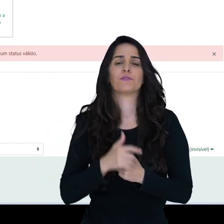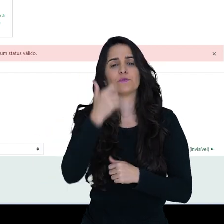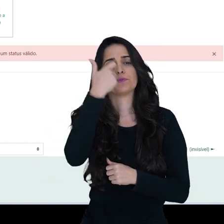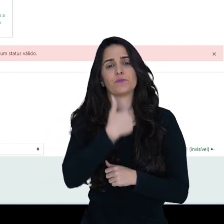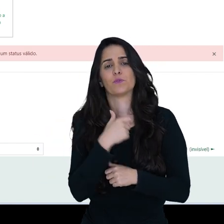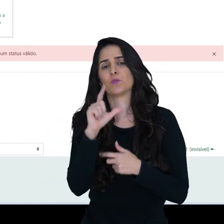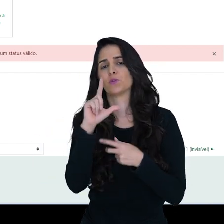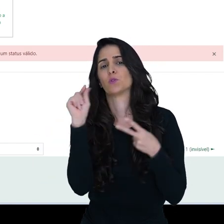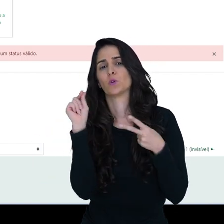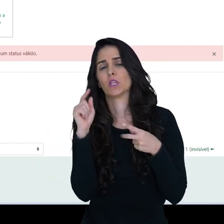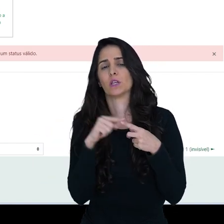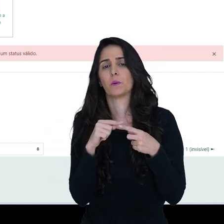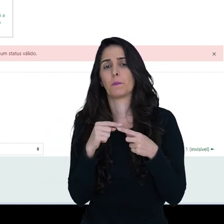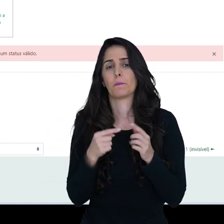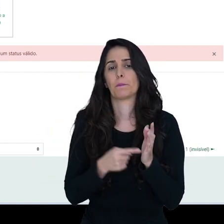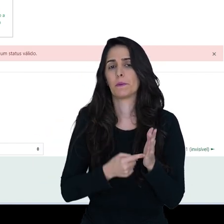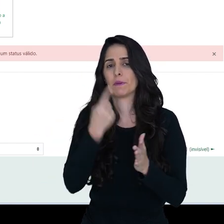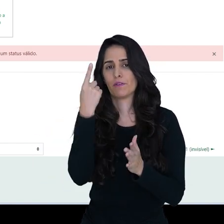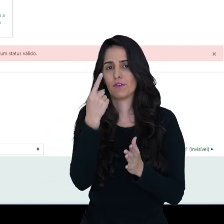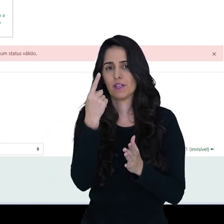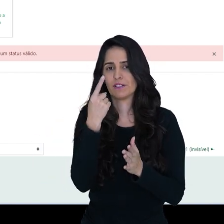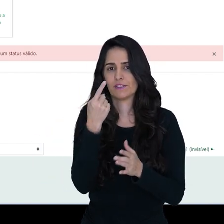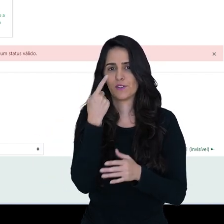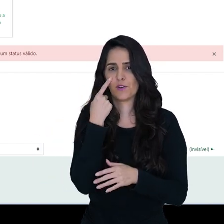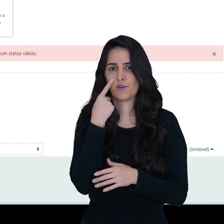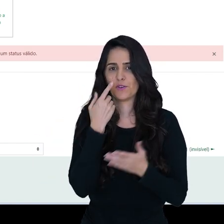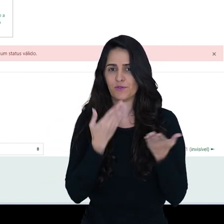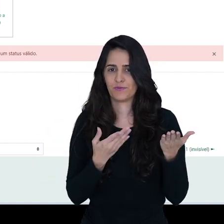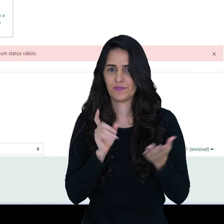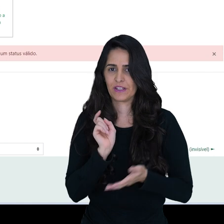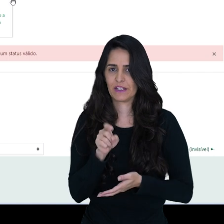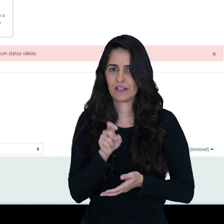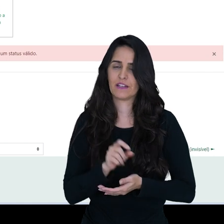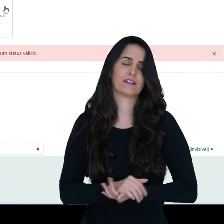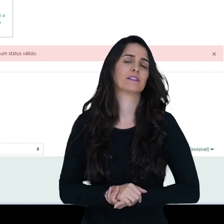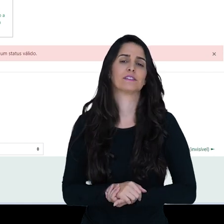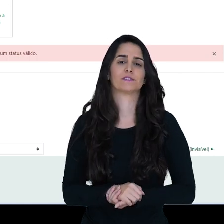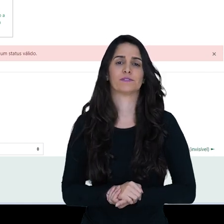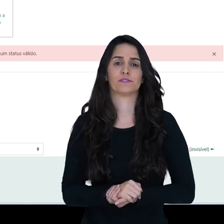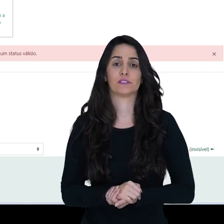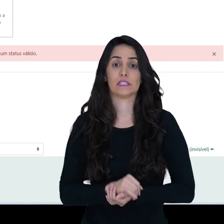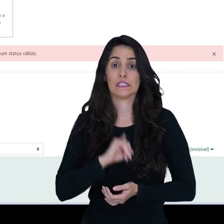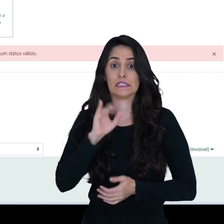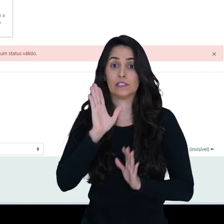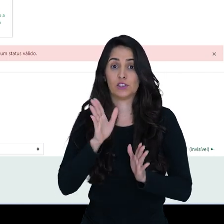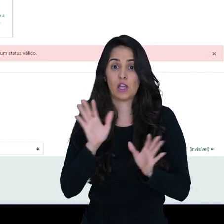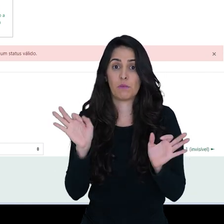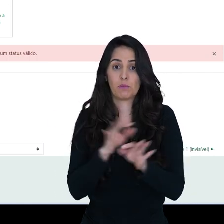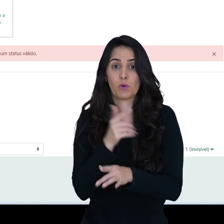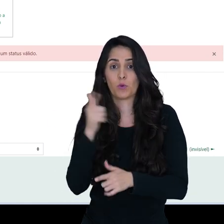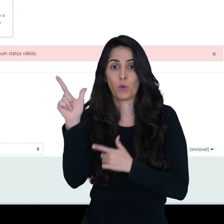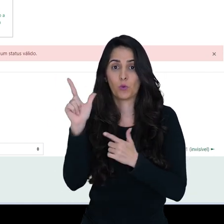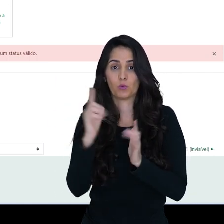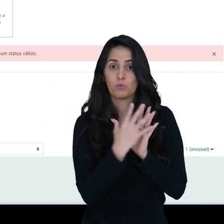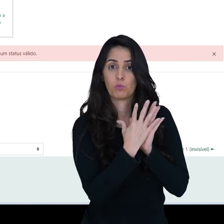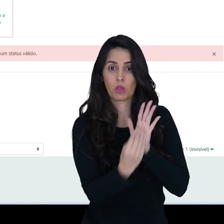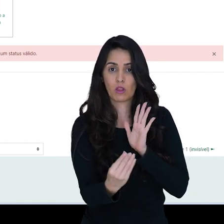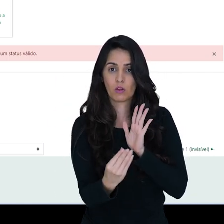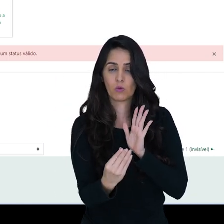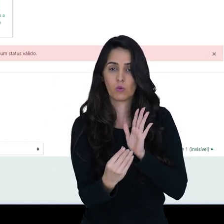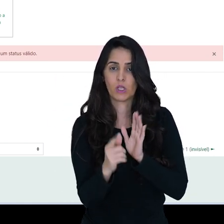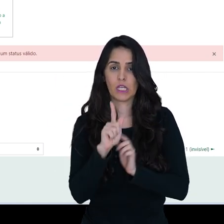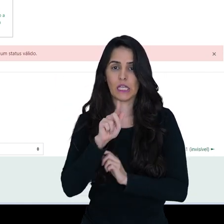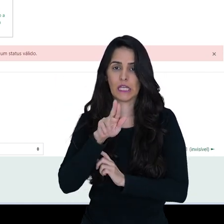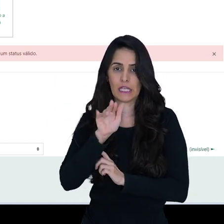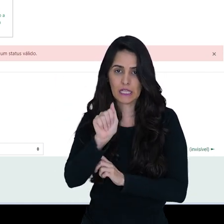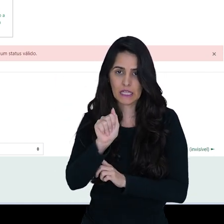definindo a avaliação pela primeira vez, eu vou clicar nessa opção. Se eu já tivesse outros modelos de guia de